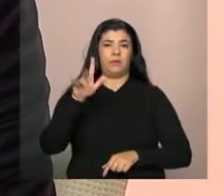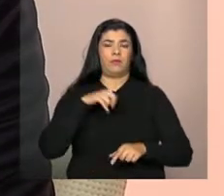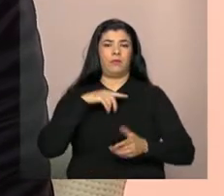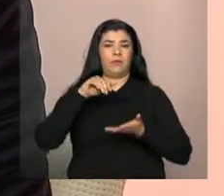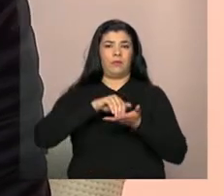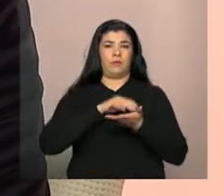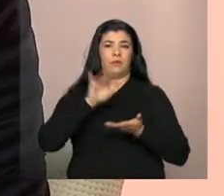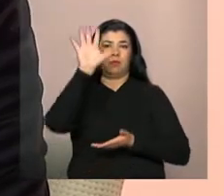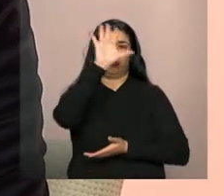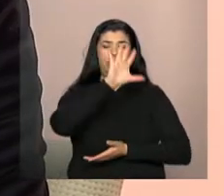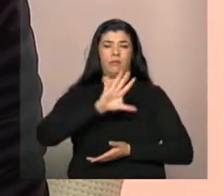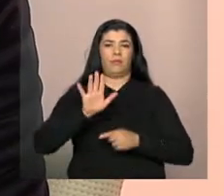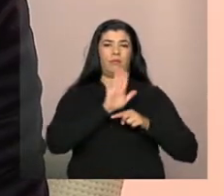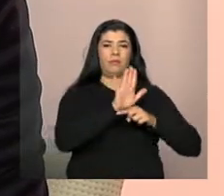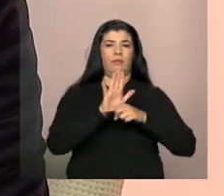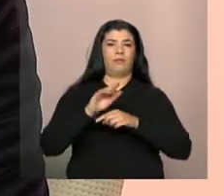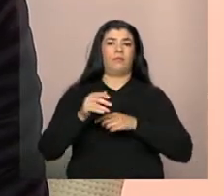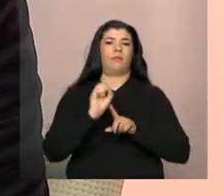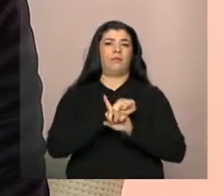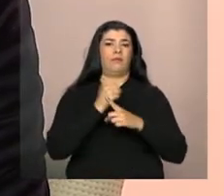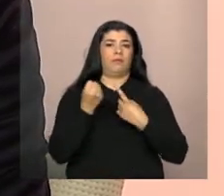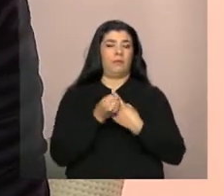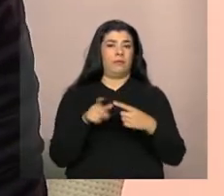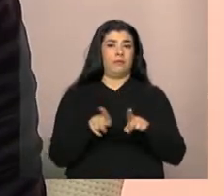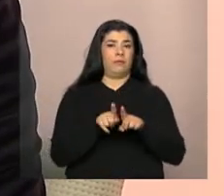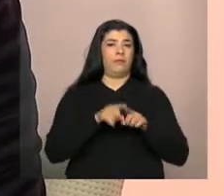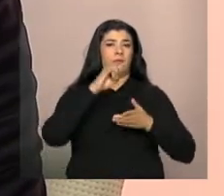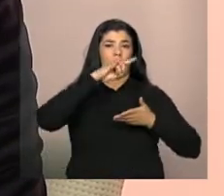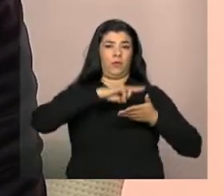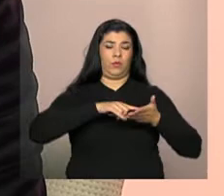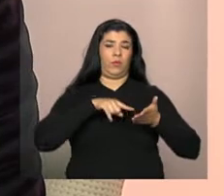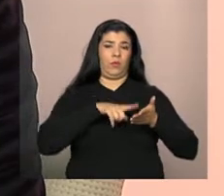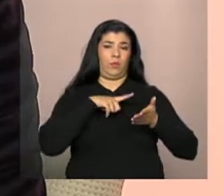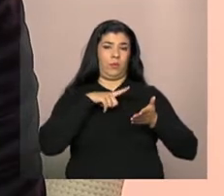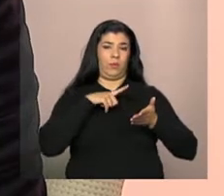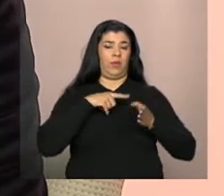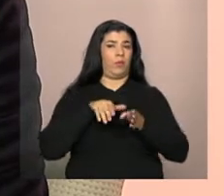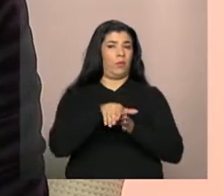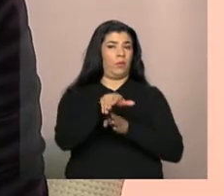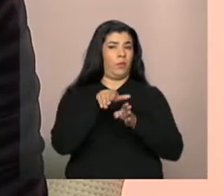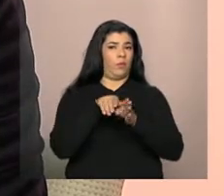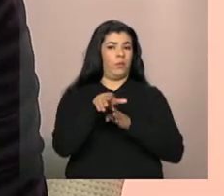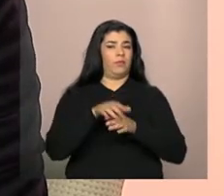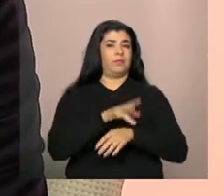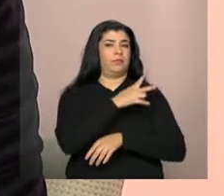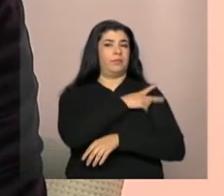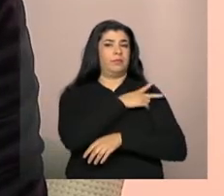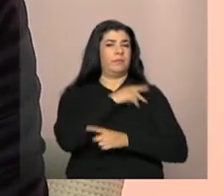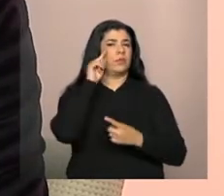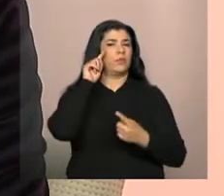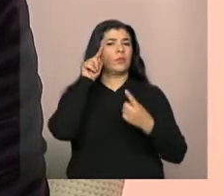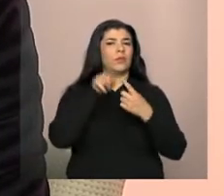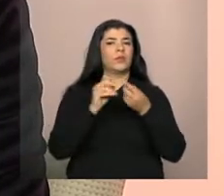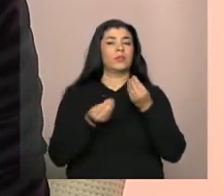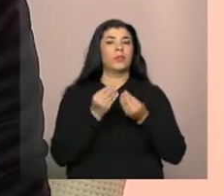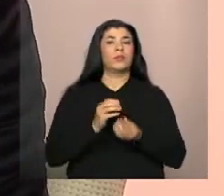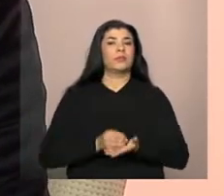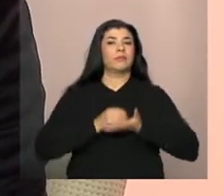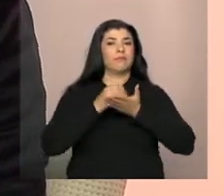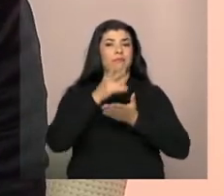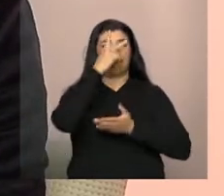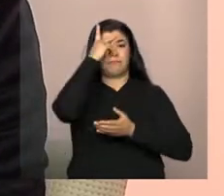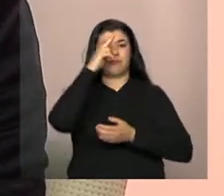Nacional de Assistência Social e este documento, com orientações técnicas, tem como objetivo apoiar os